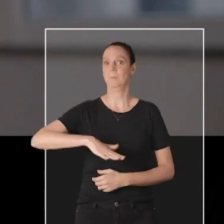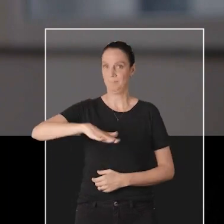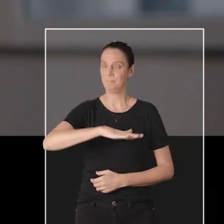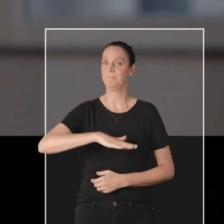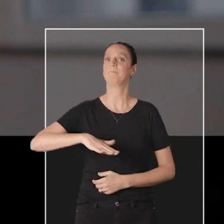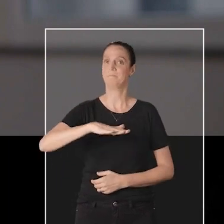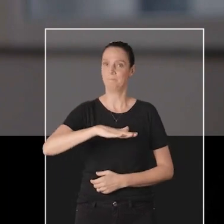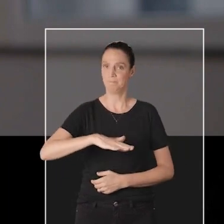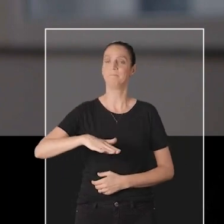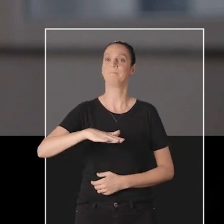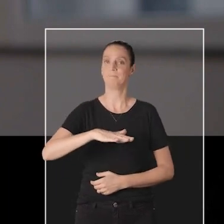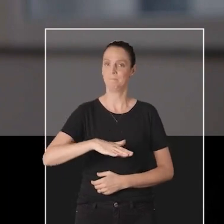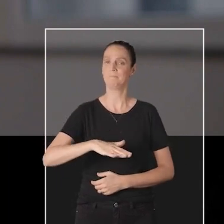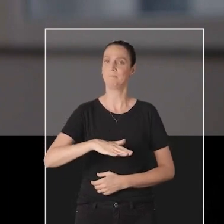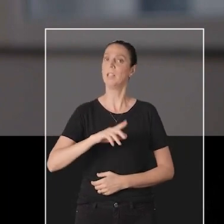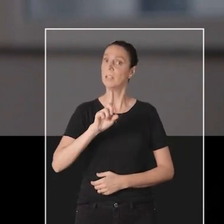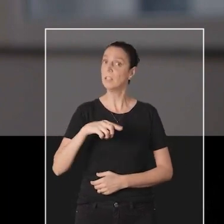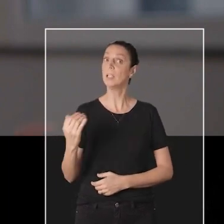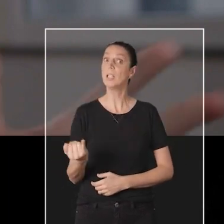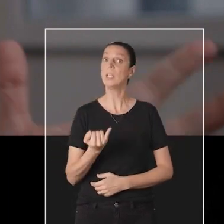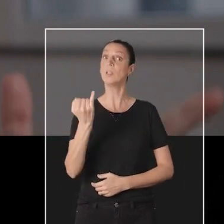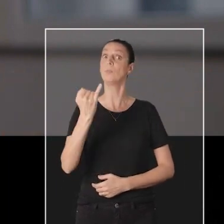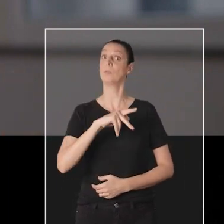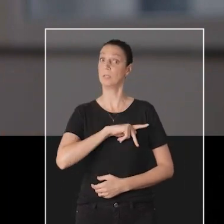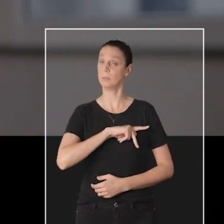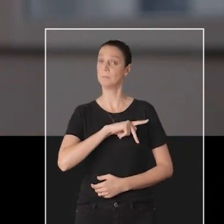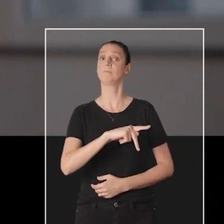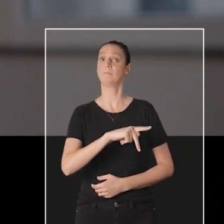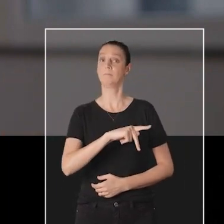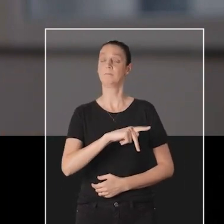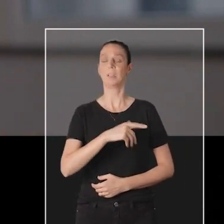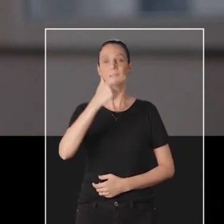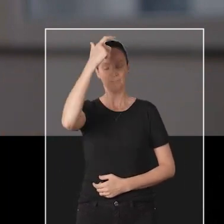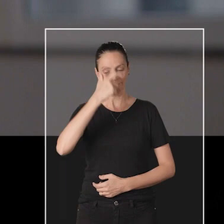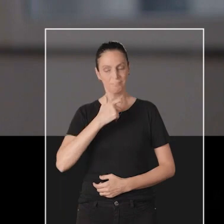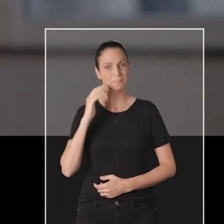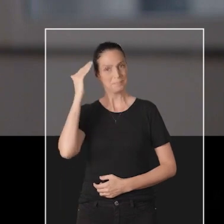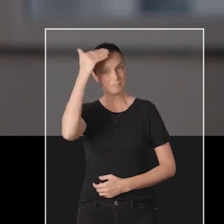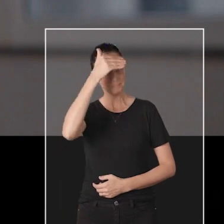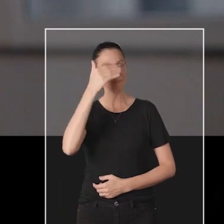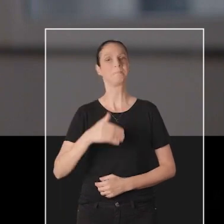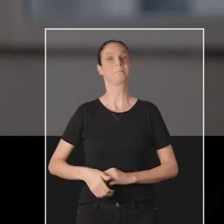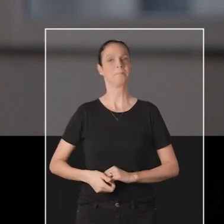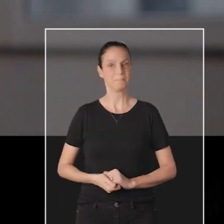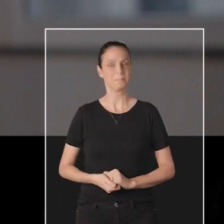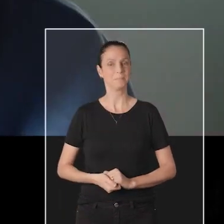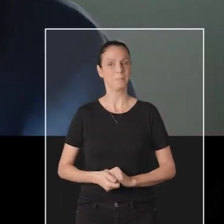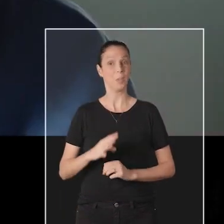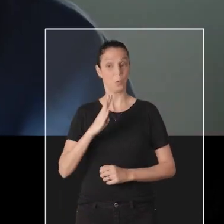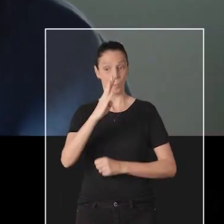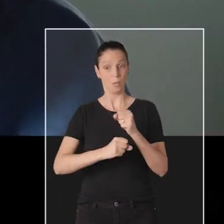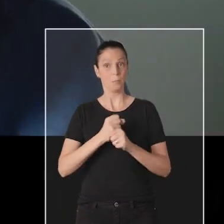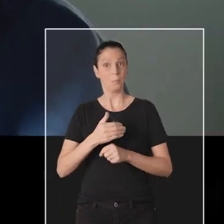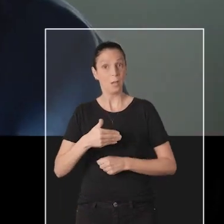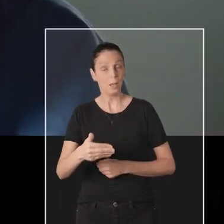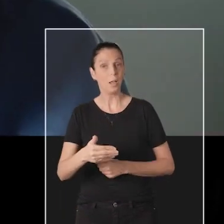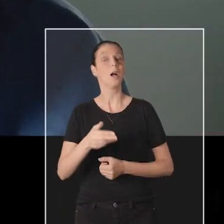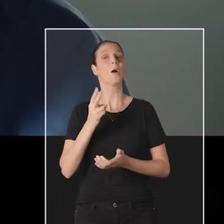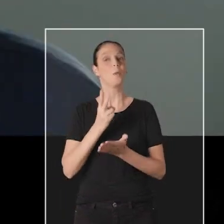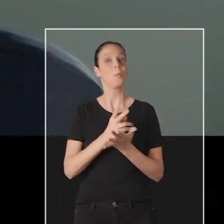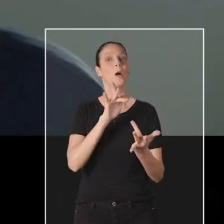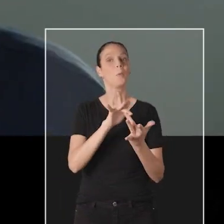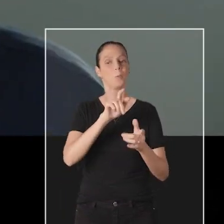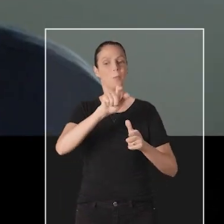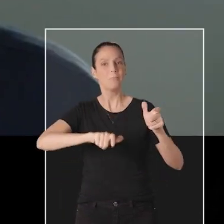a uma área somente. E sim em todas elas. E isso é importante para um gestor. Esse é o Mário que eu quero